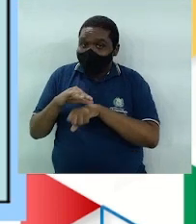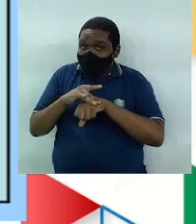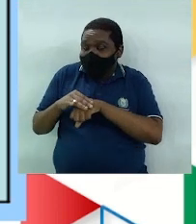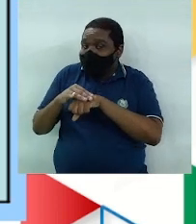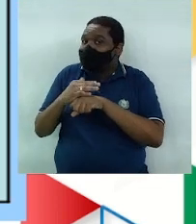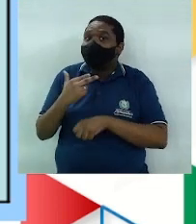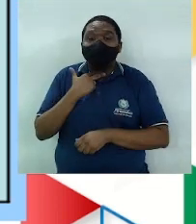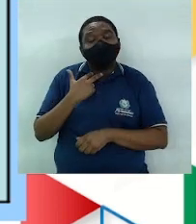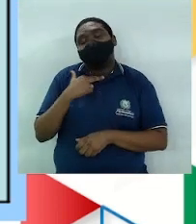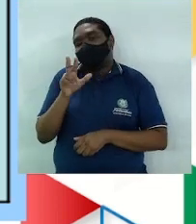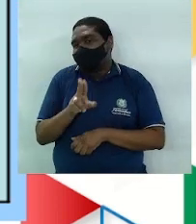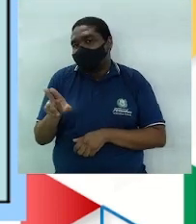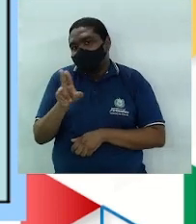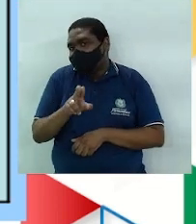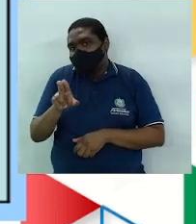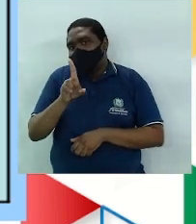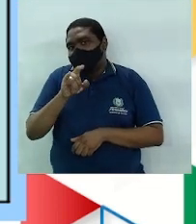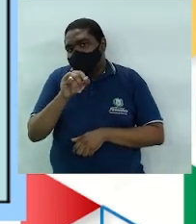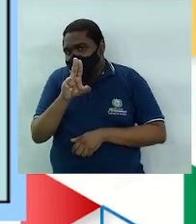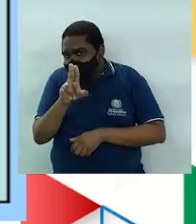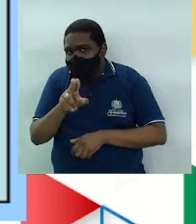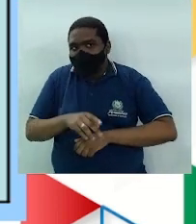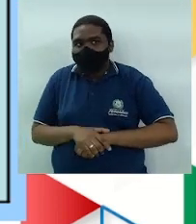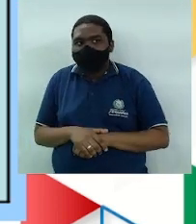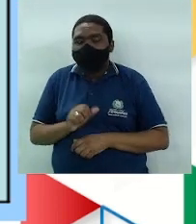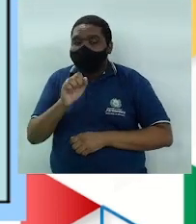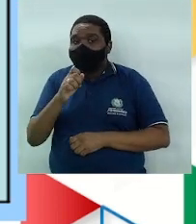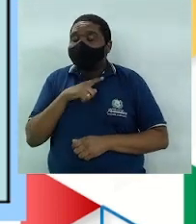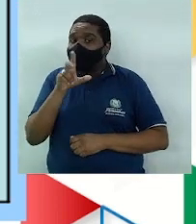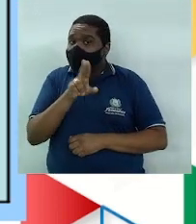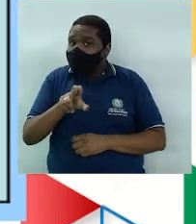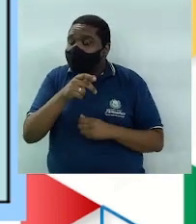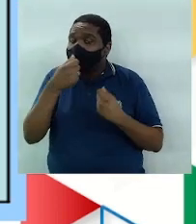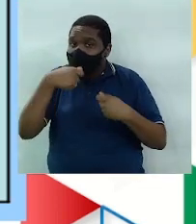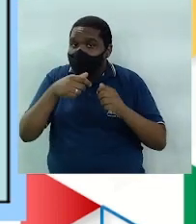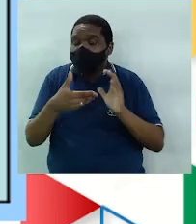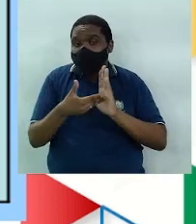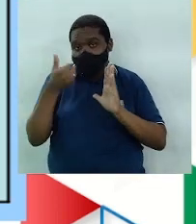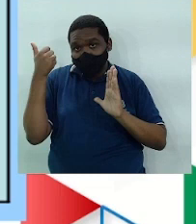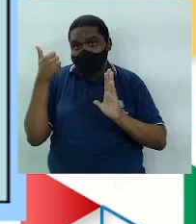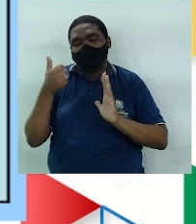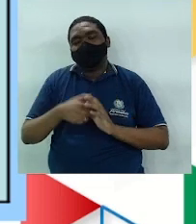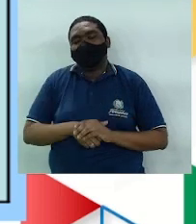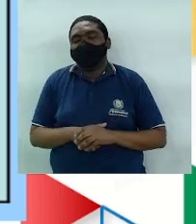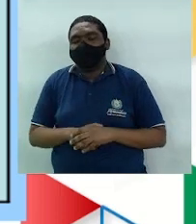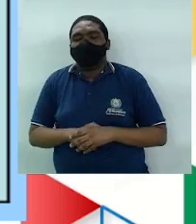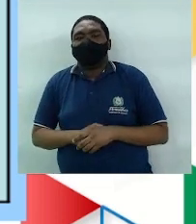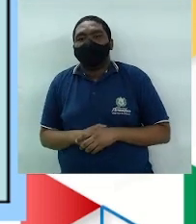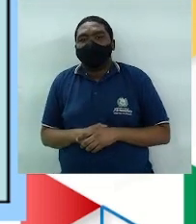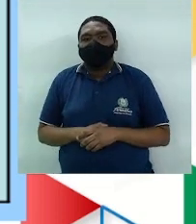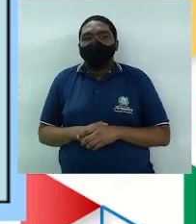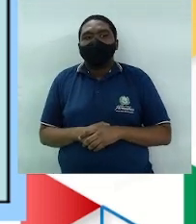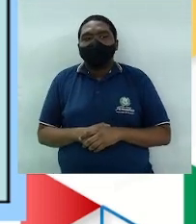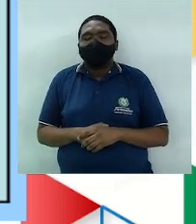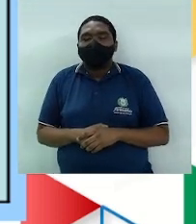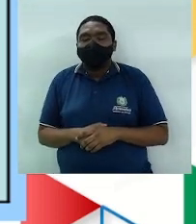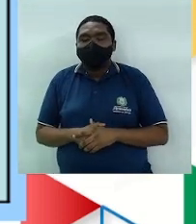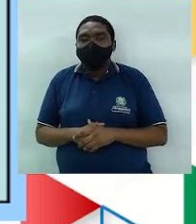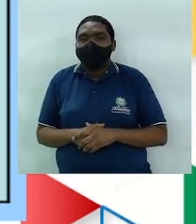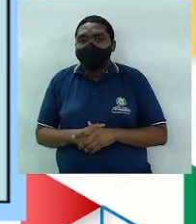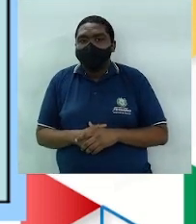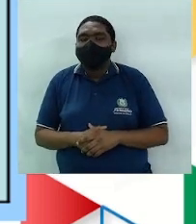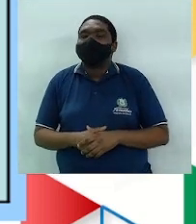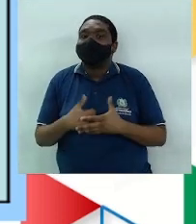DIU não deve ser recomendado. Caso esteja em uso, deve ser o quê? Retirado. A inflamação